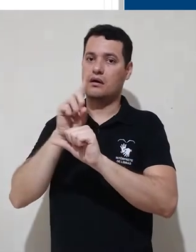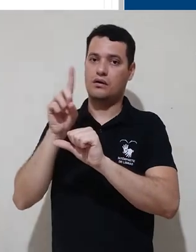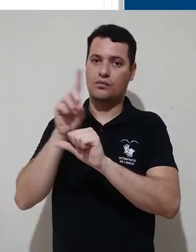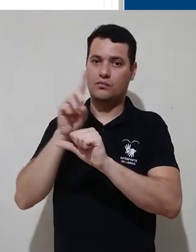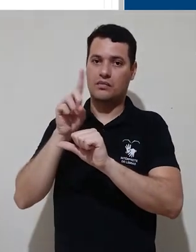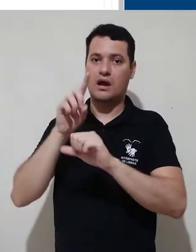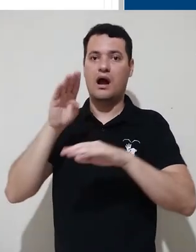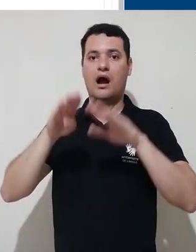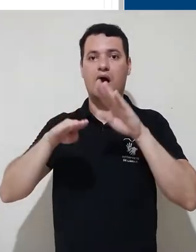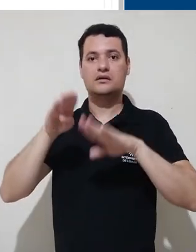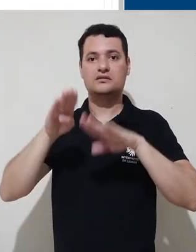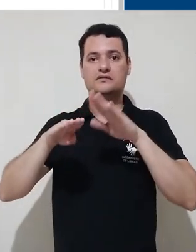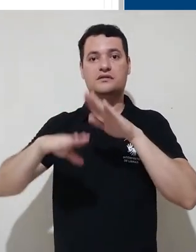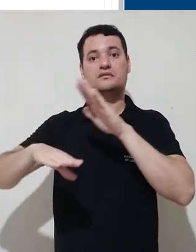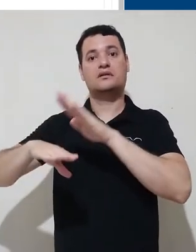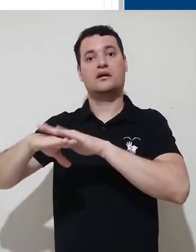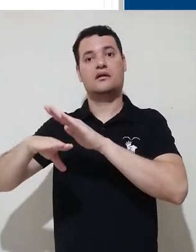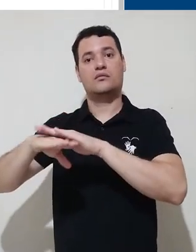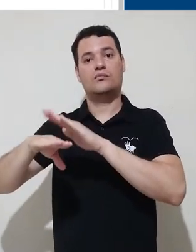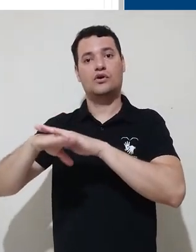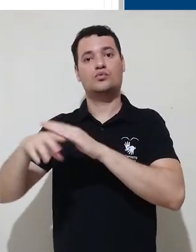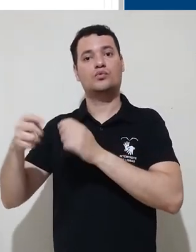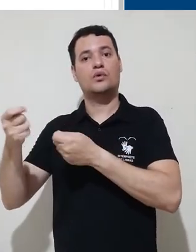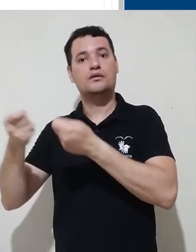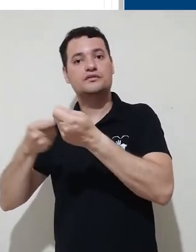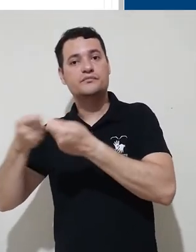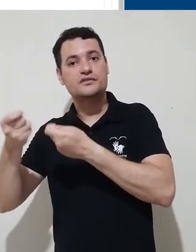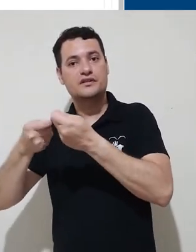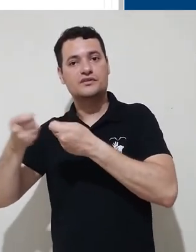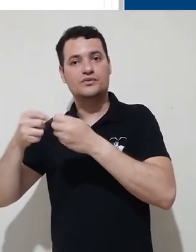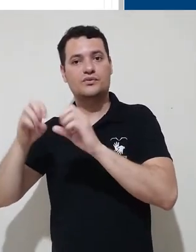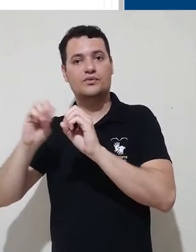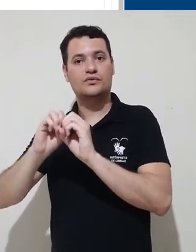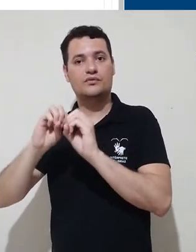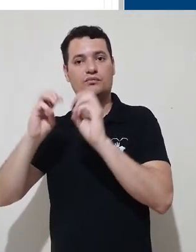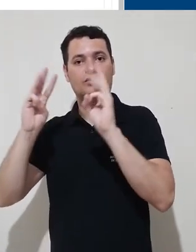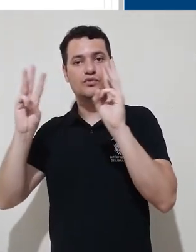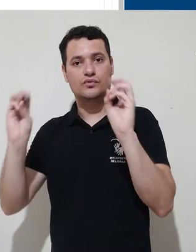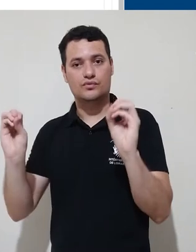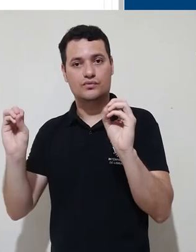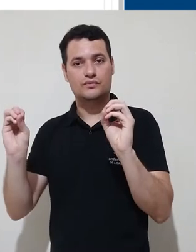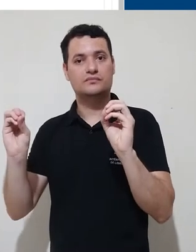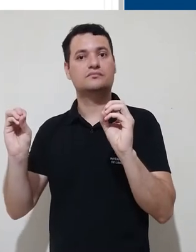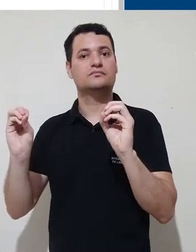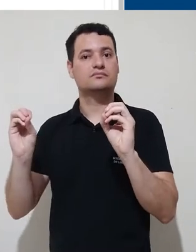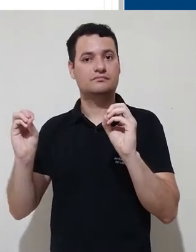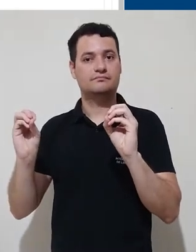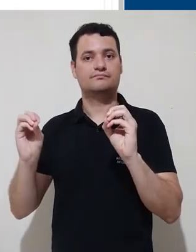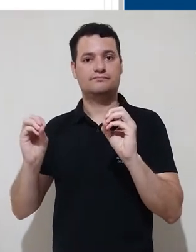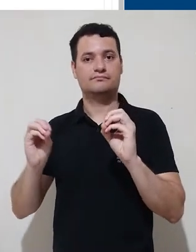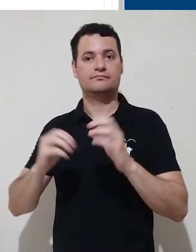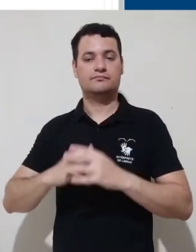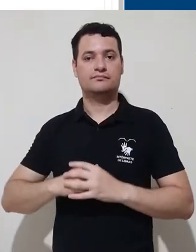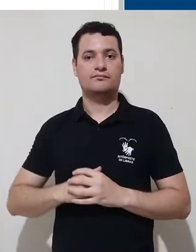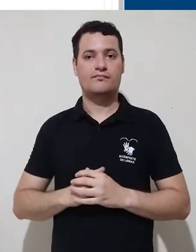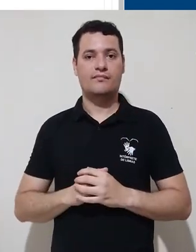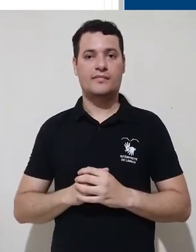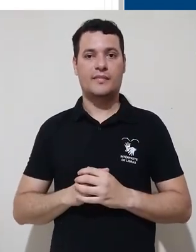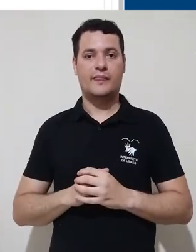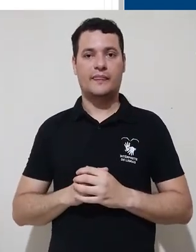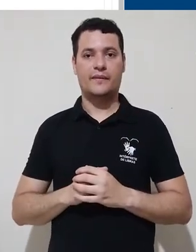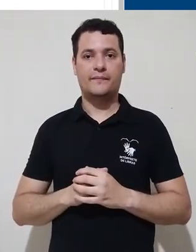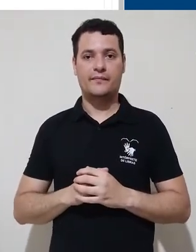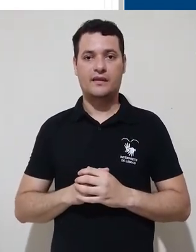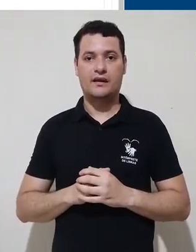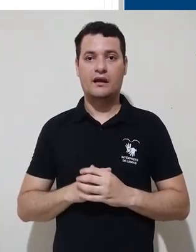disponíveis para modificação. A disponibilidade para alterar alguns dados pode ser restringida